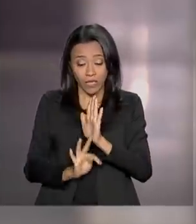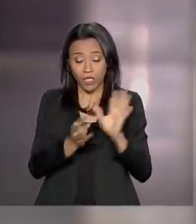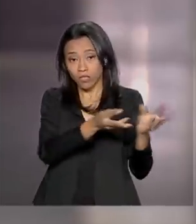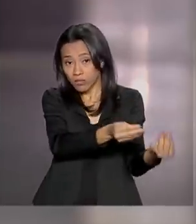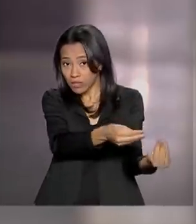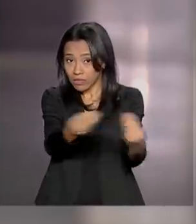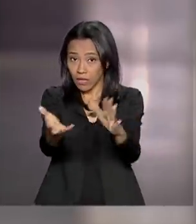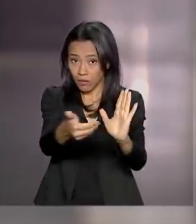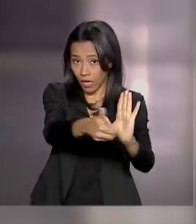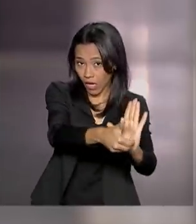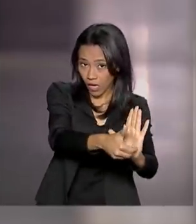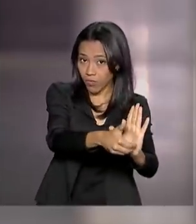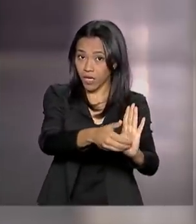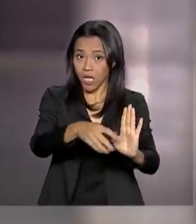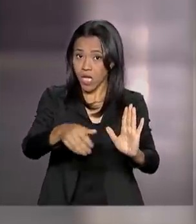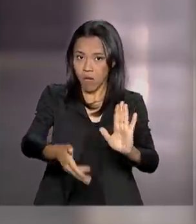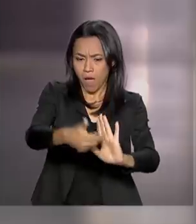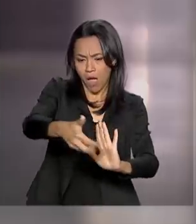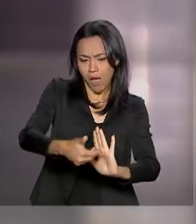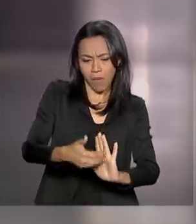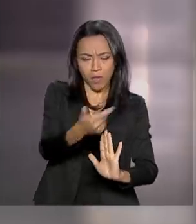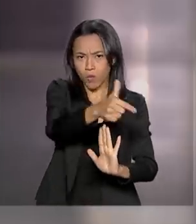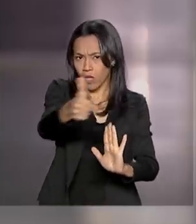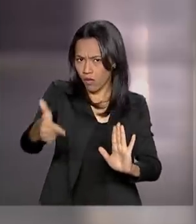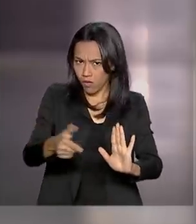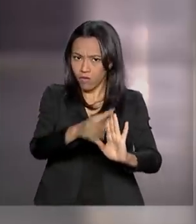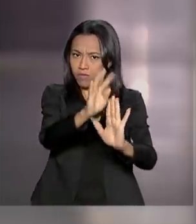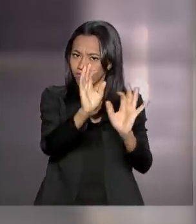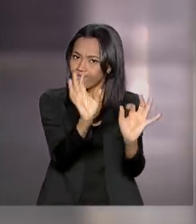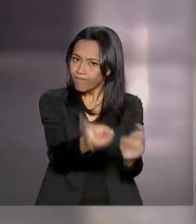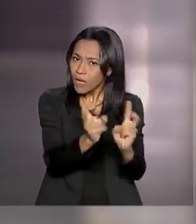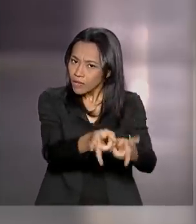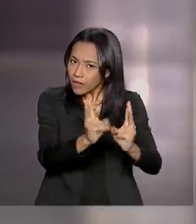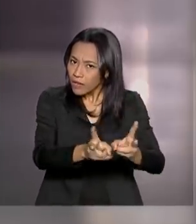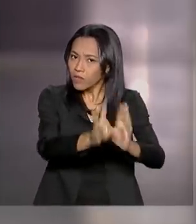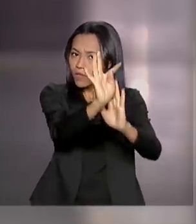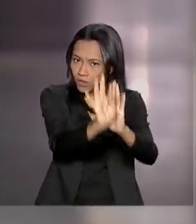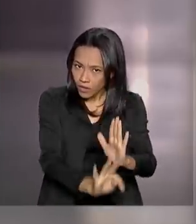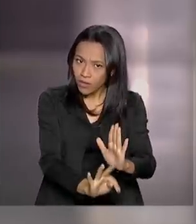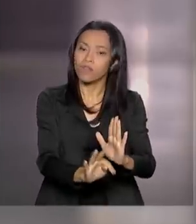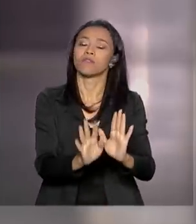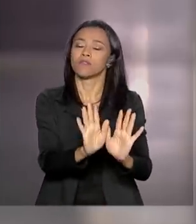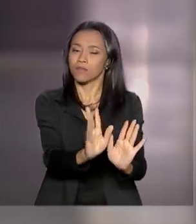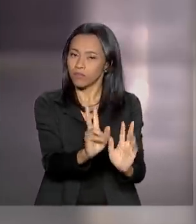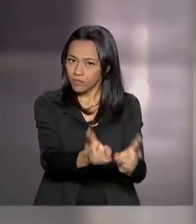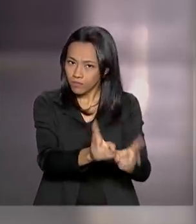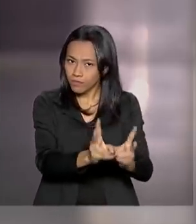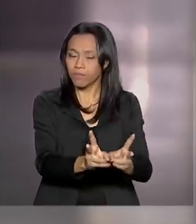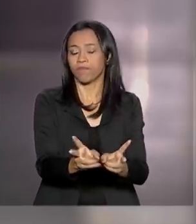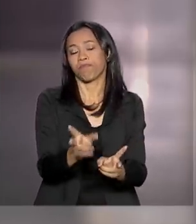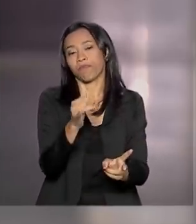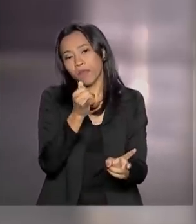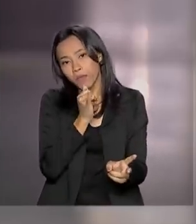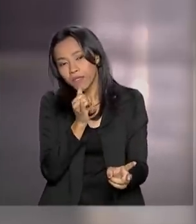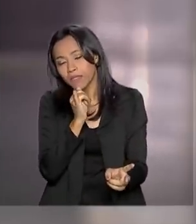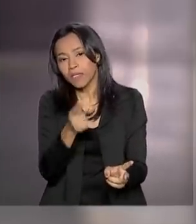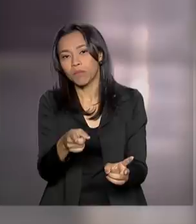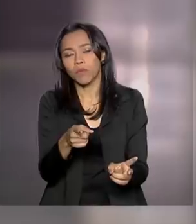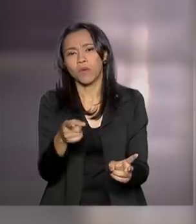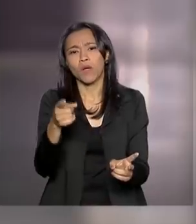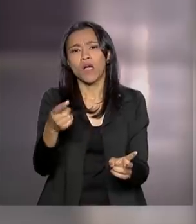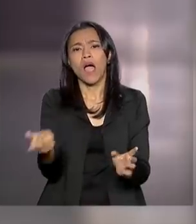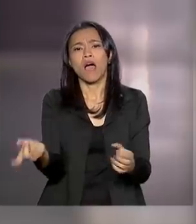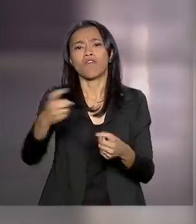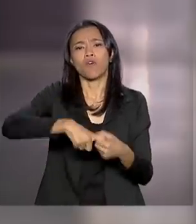sem alterações, para evitar que ela perca a validade. E também para não causar transtornos maiores, como, por exemplo, a volta dos